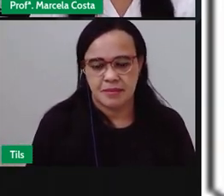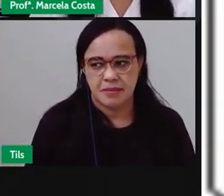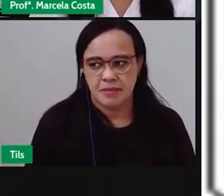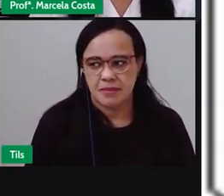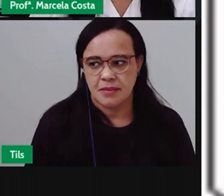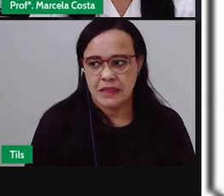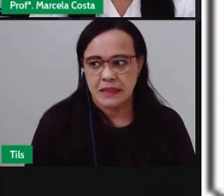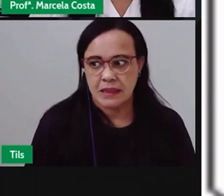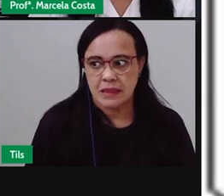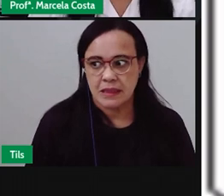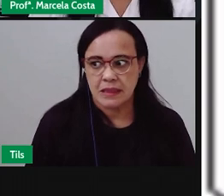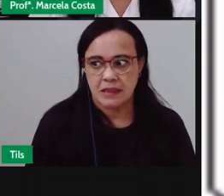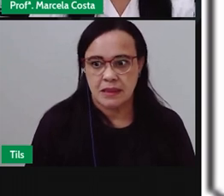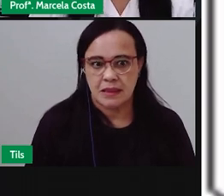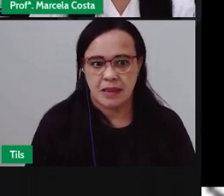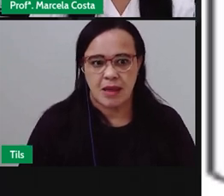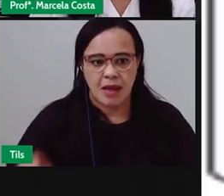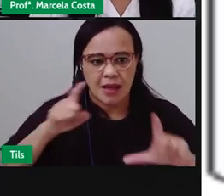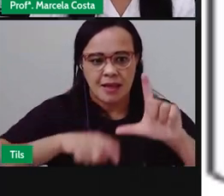Agora a letra